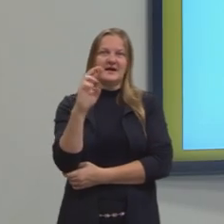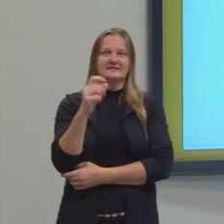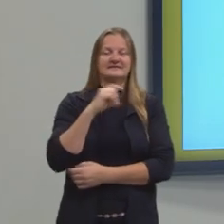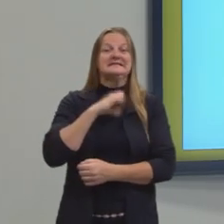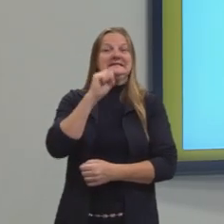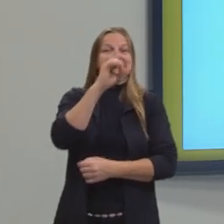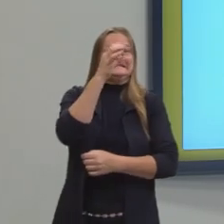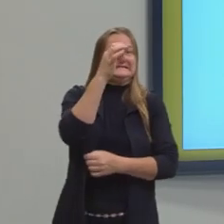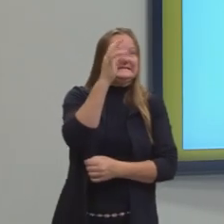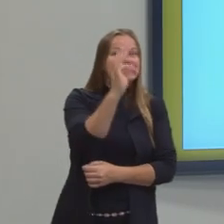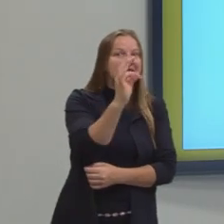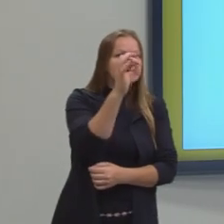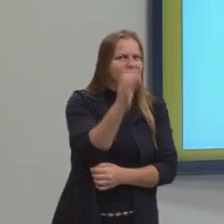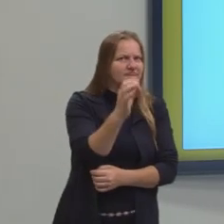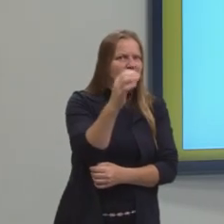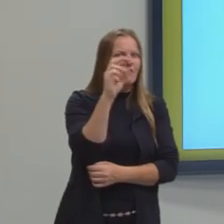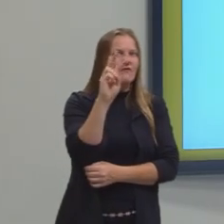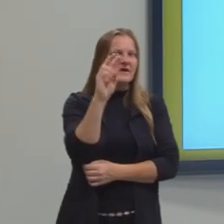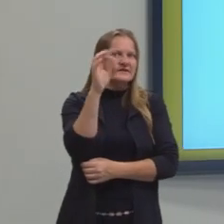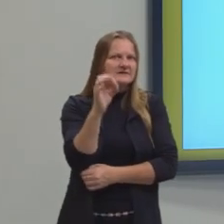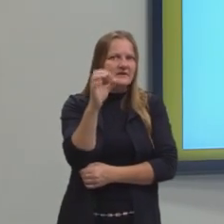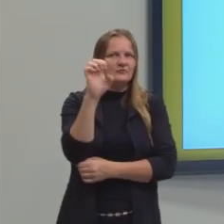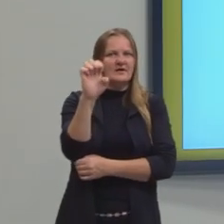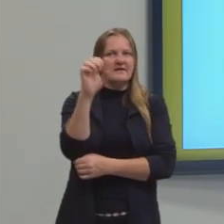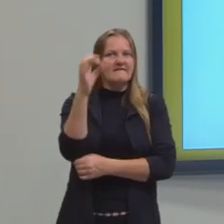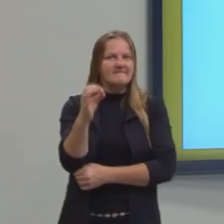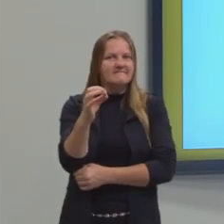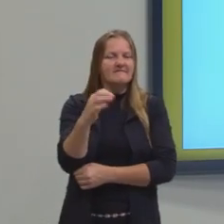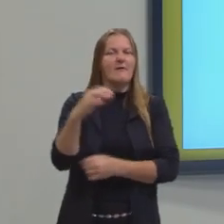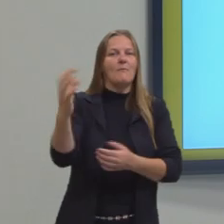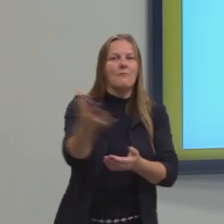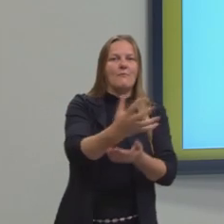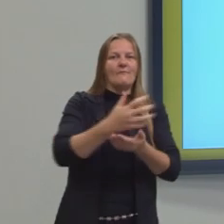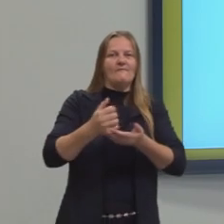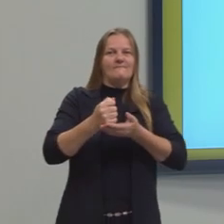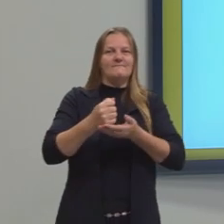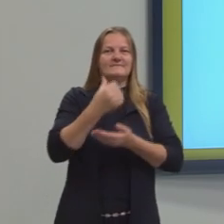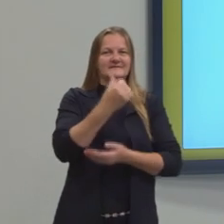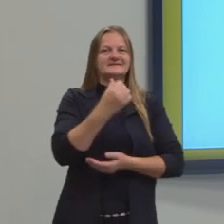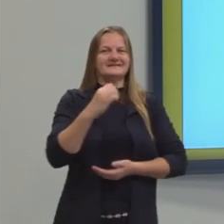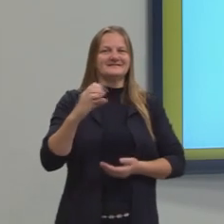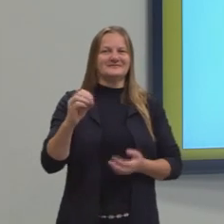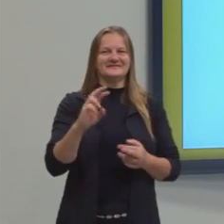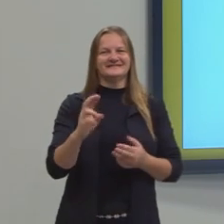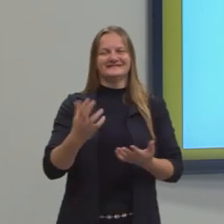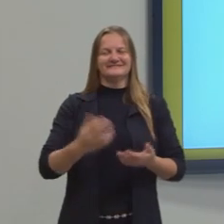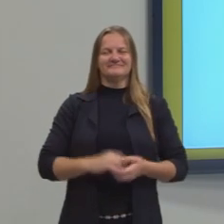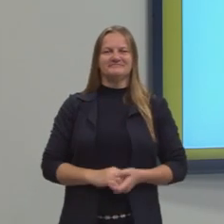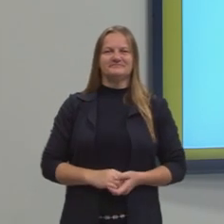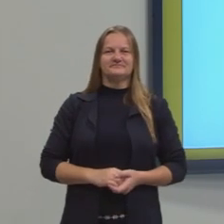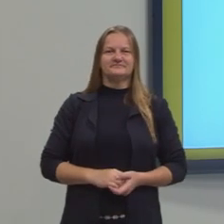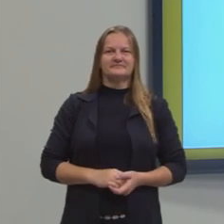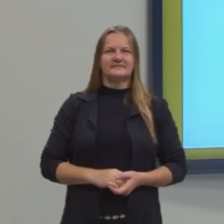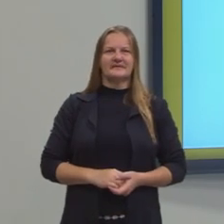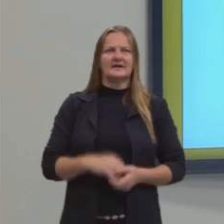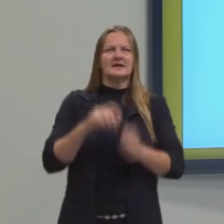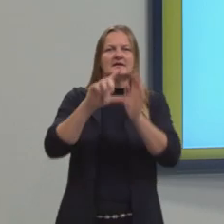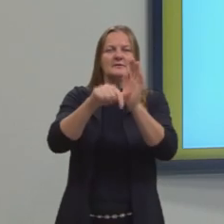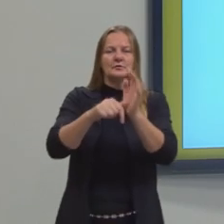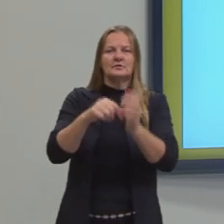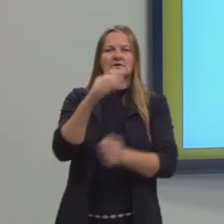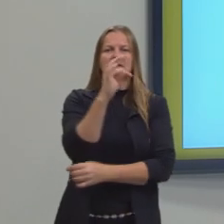letras vão estar, então, na ordem correta. Depois, na sequência, nós temos T, E e V,